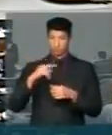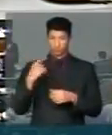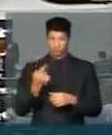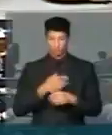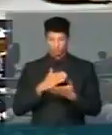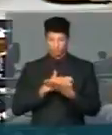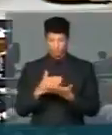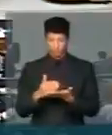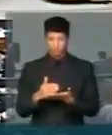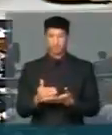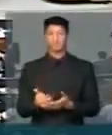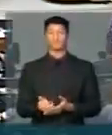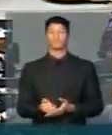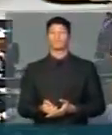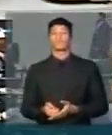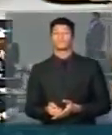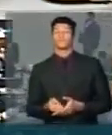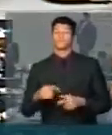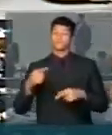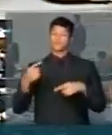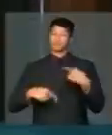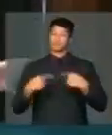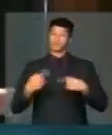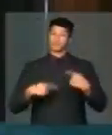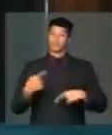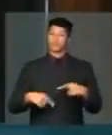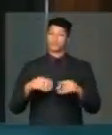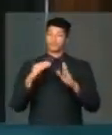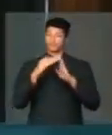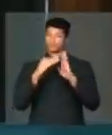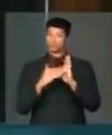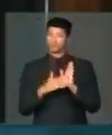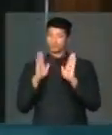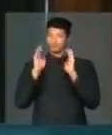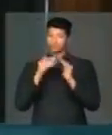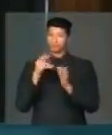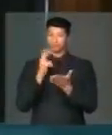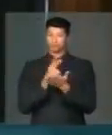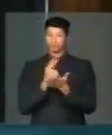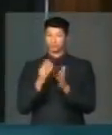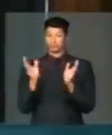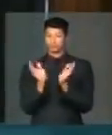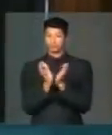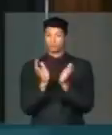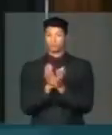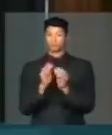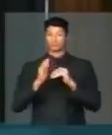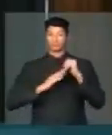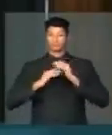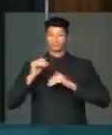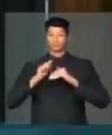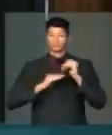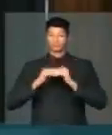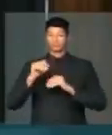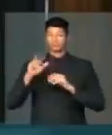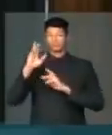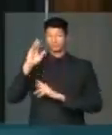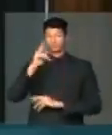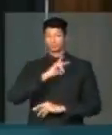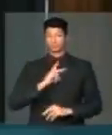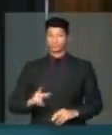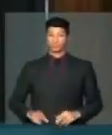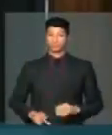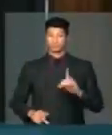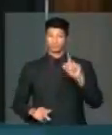nós começamos lá a discutir pontos consensuais dos membros da comissão sob a liderança do